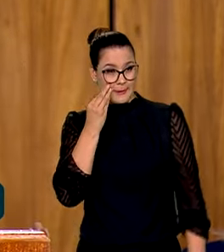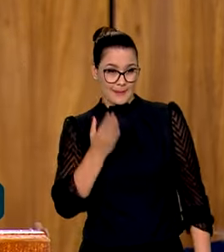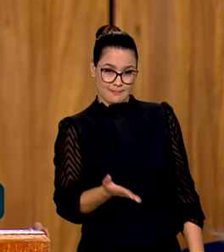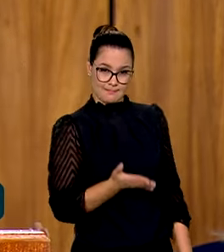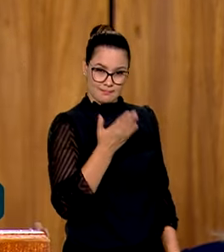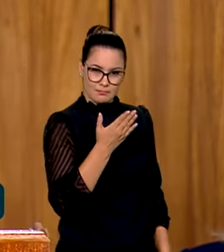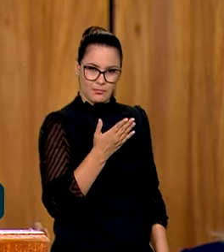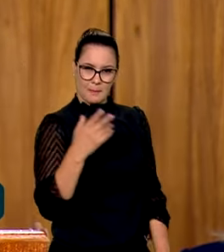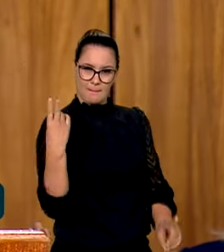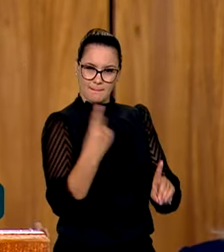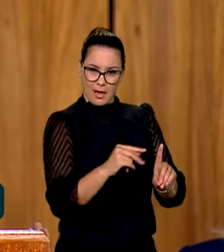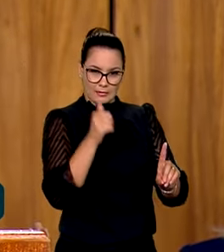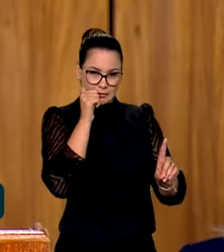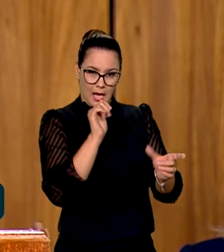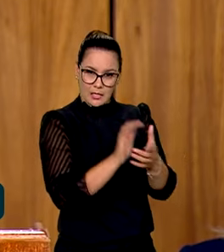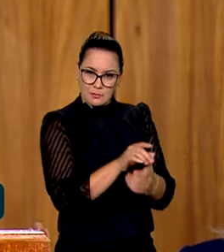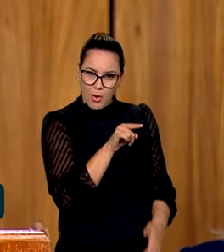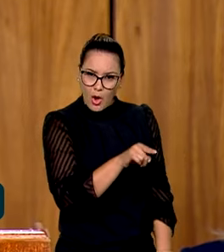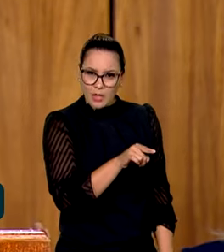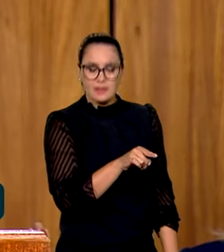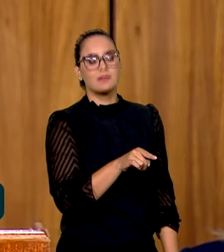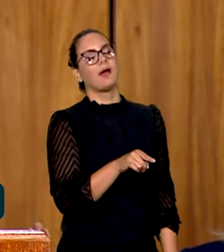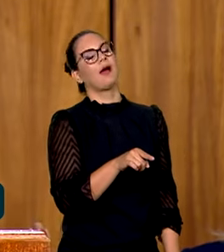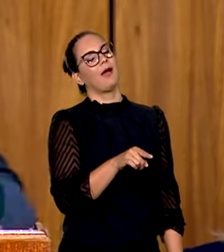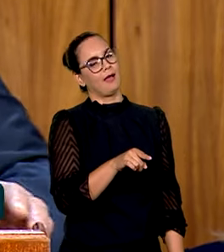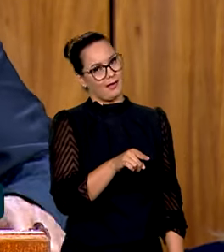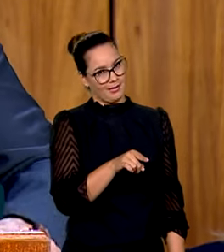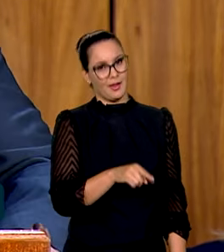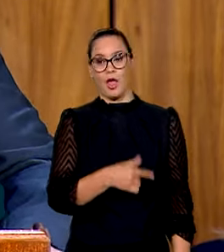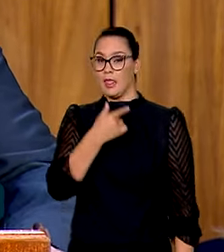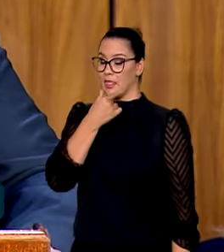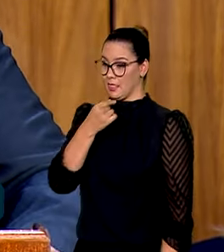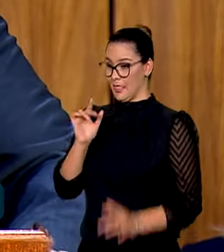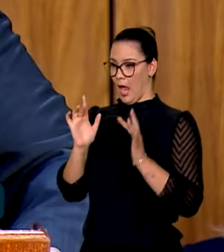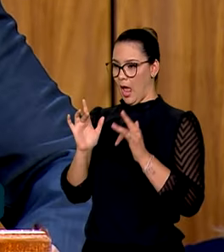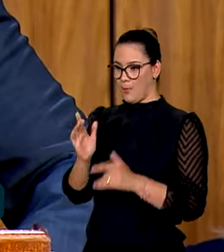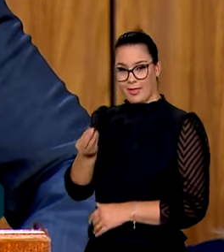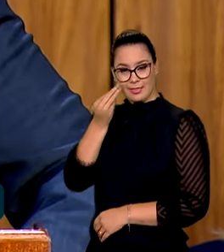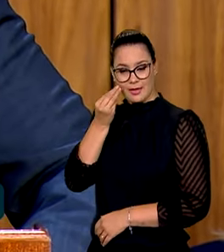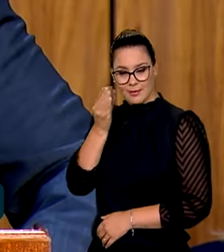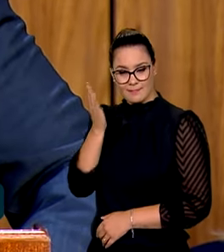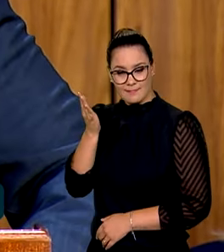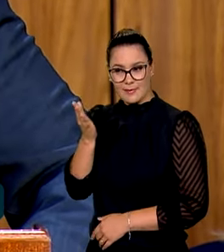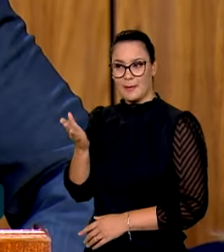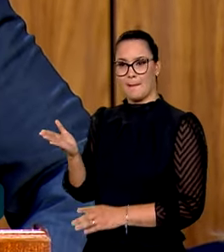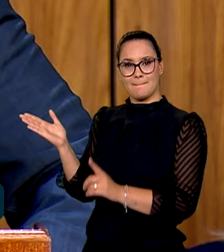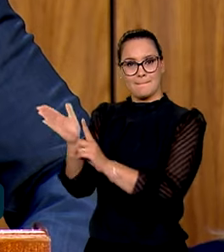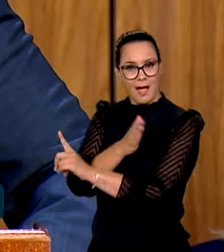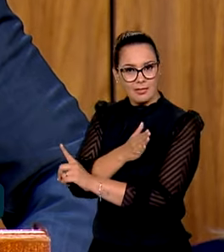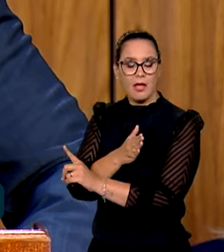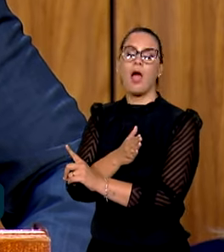para bater na sua companheira, que namorado que levantasse a mão para bater no seu companheiro,